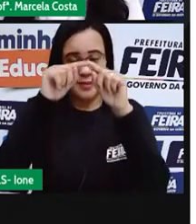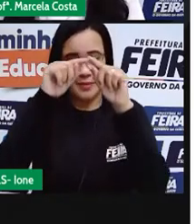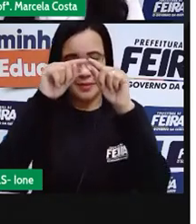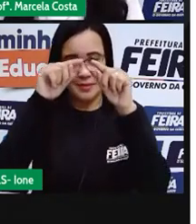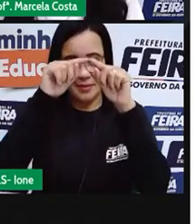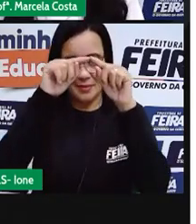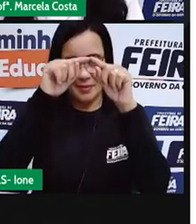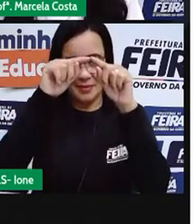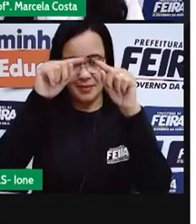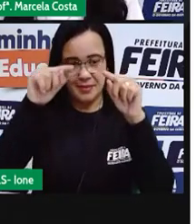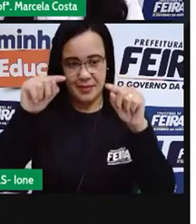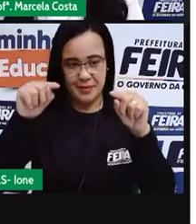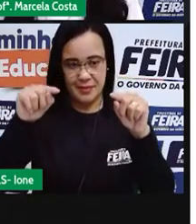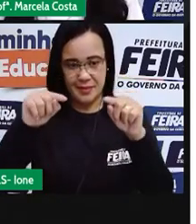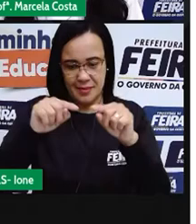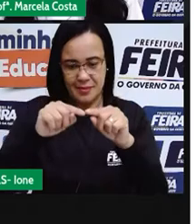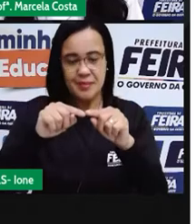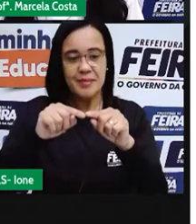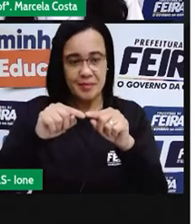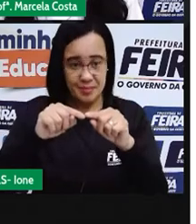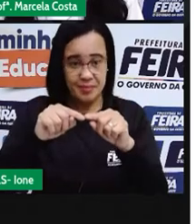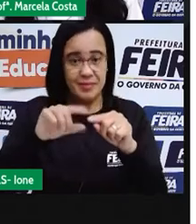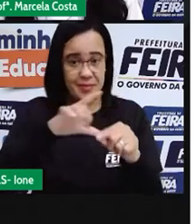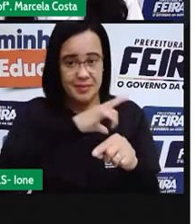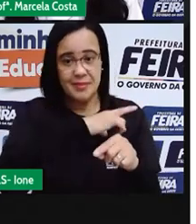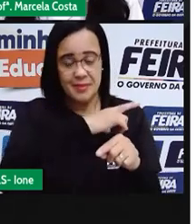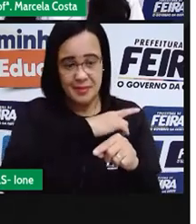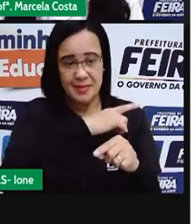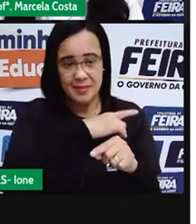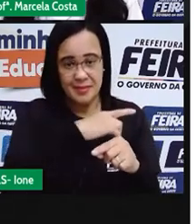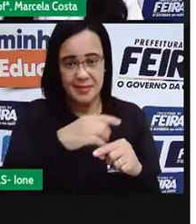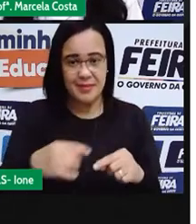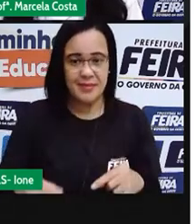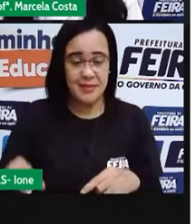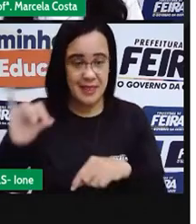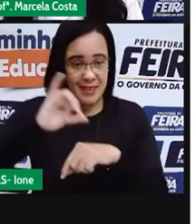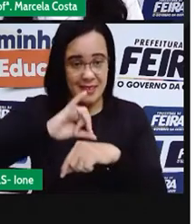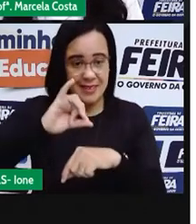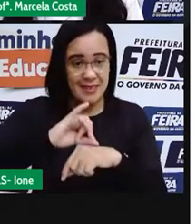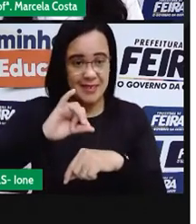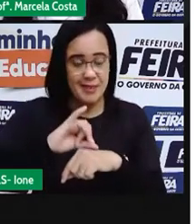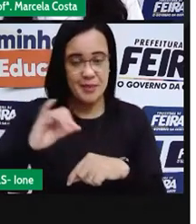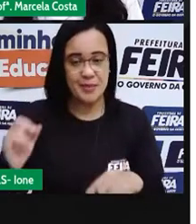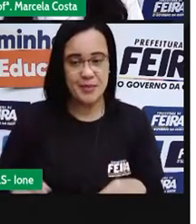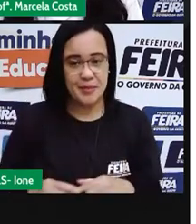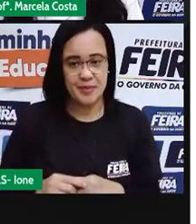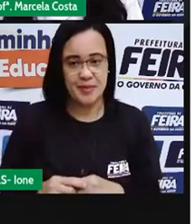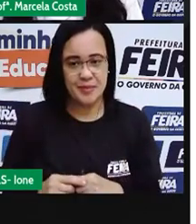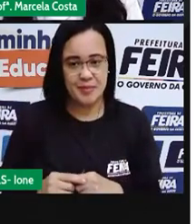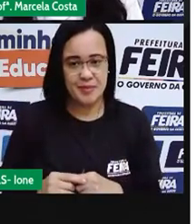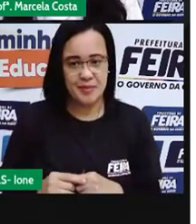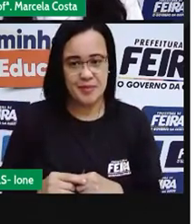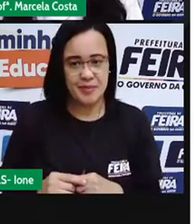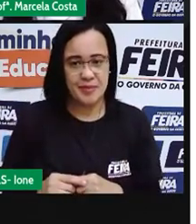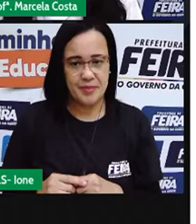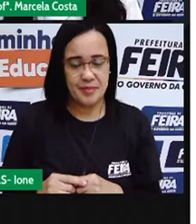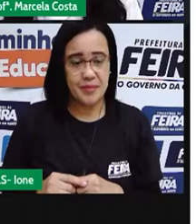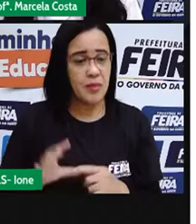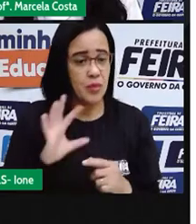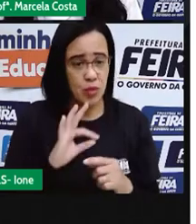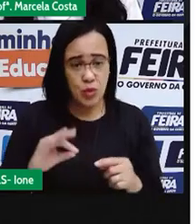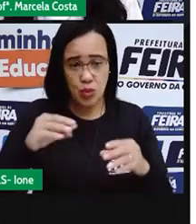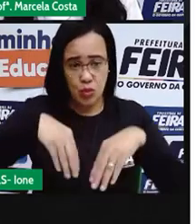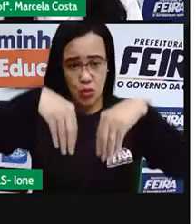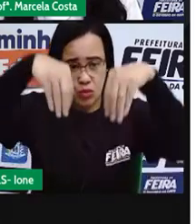nas torres, nas é isso? A gente vê todas as torres têm esse formato